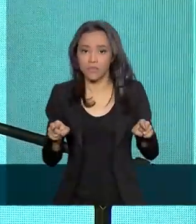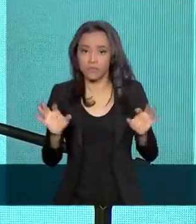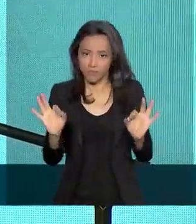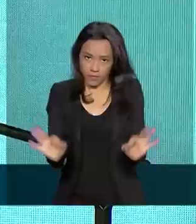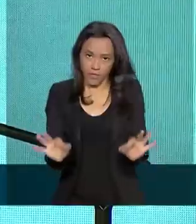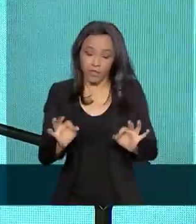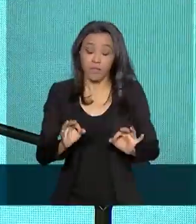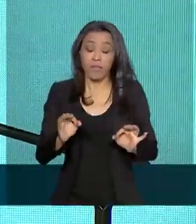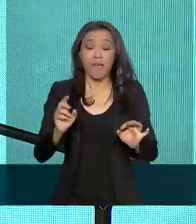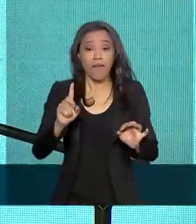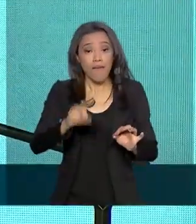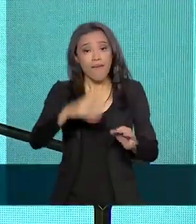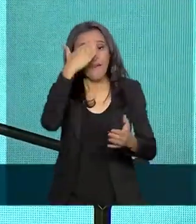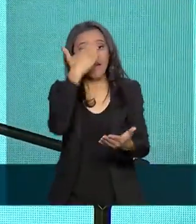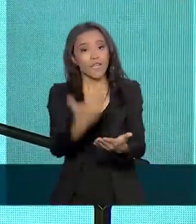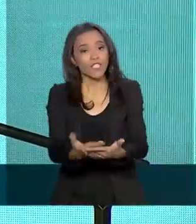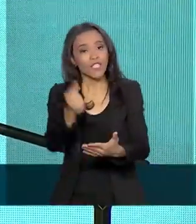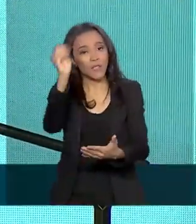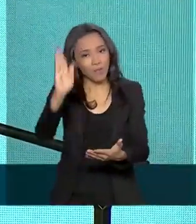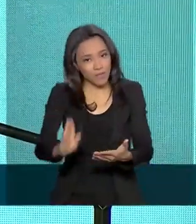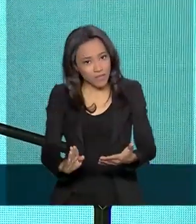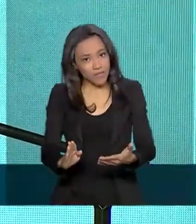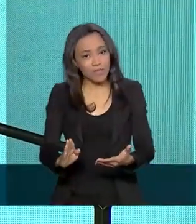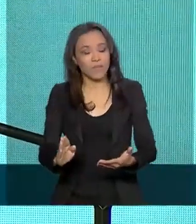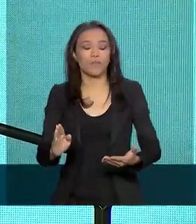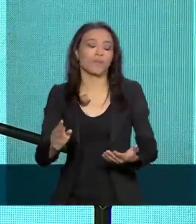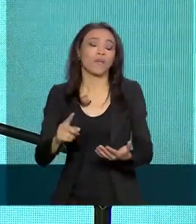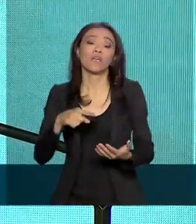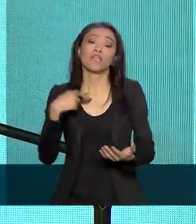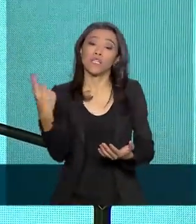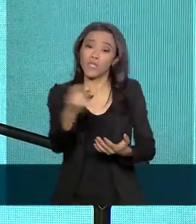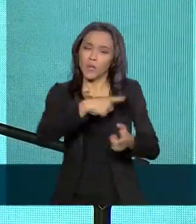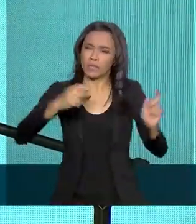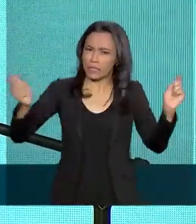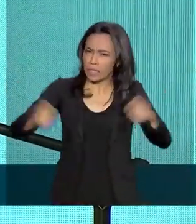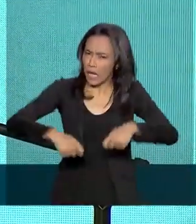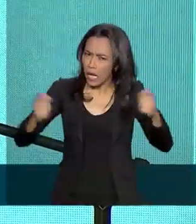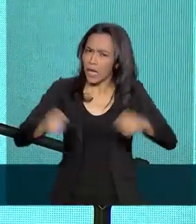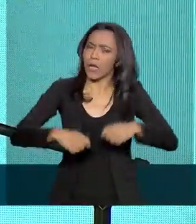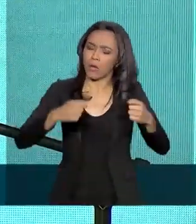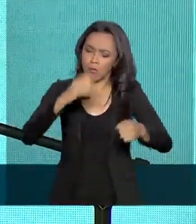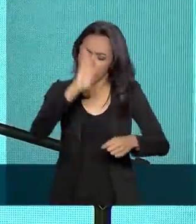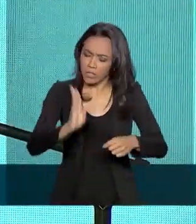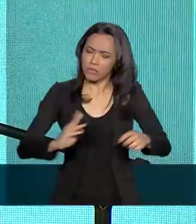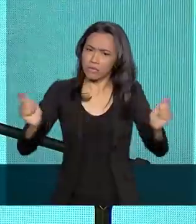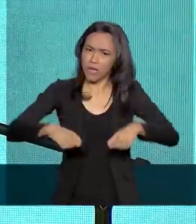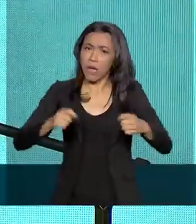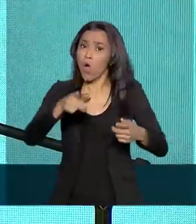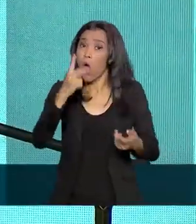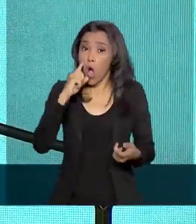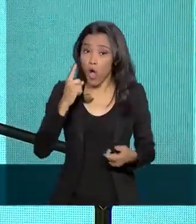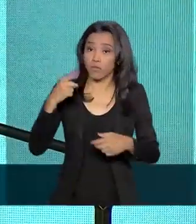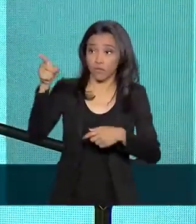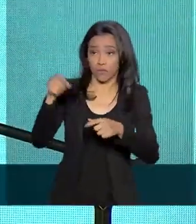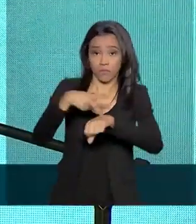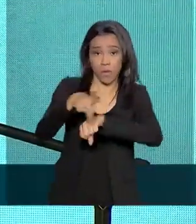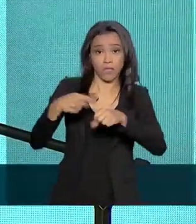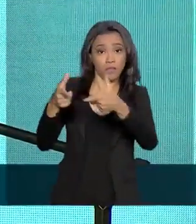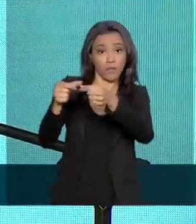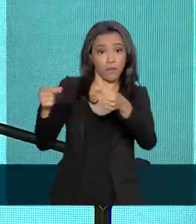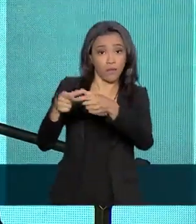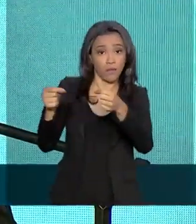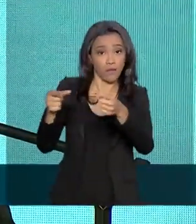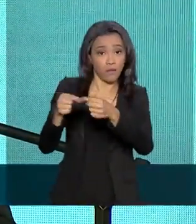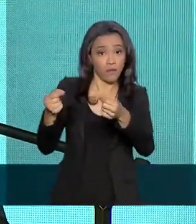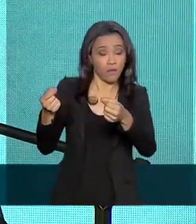está certo? É acreditar no Brasil, é ver o nosso potencial, aquilo que eu sempre digo, olha o que Israel não tem e veja o que eles são.